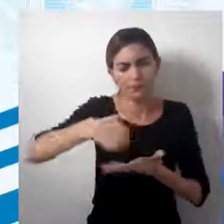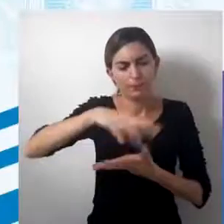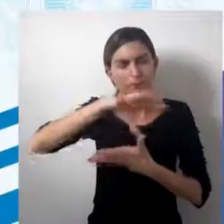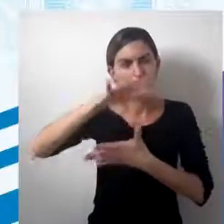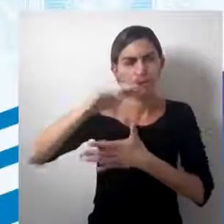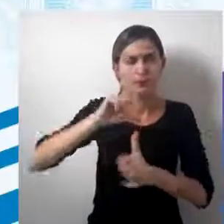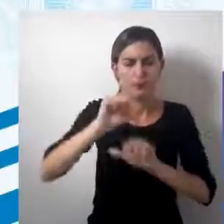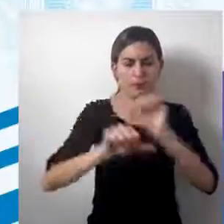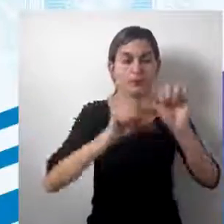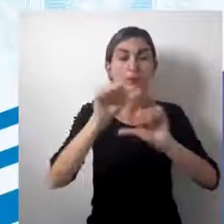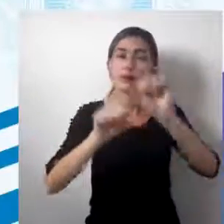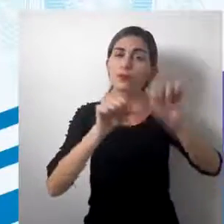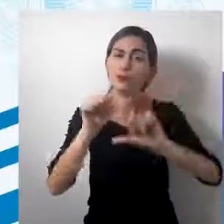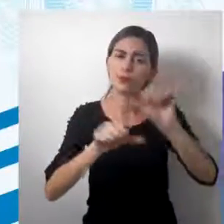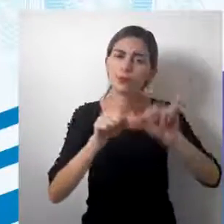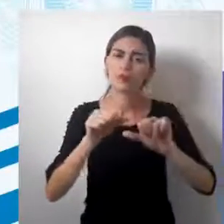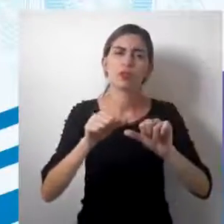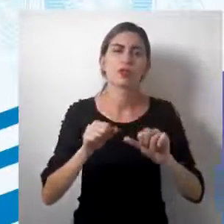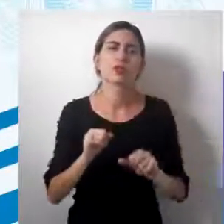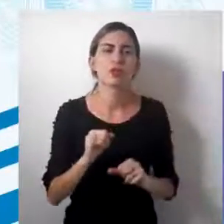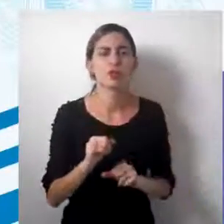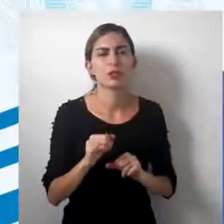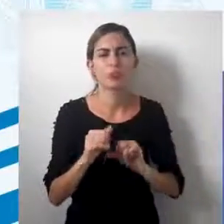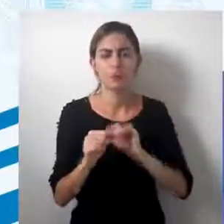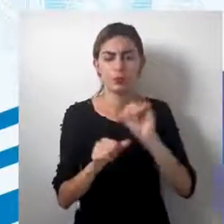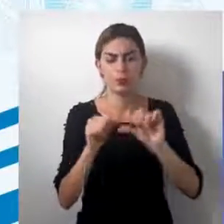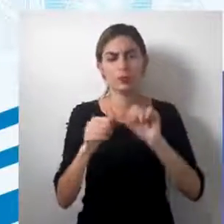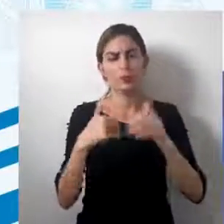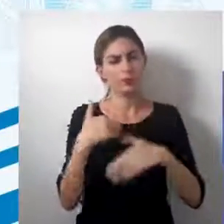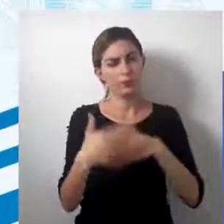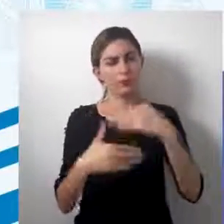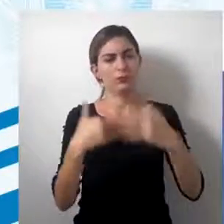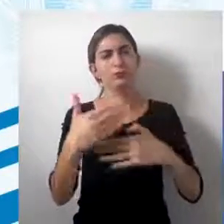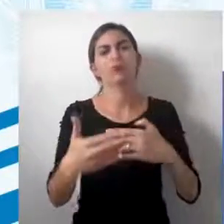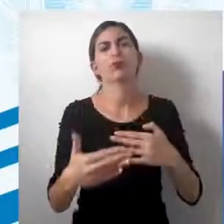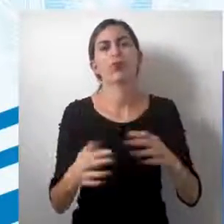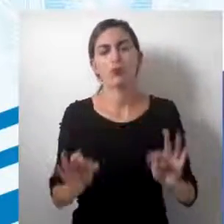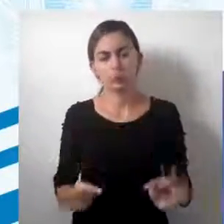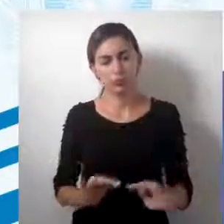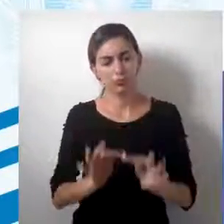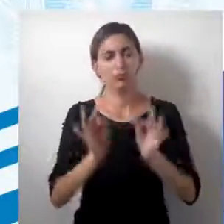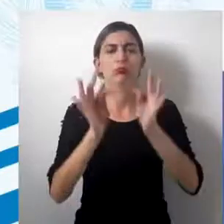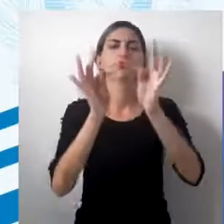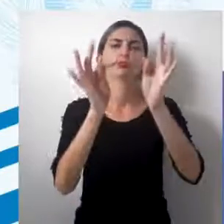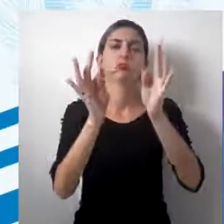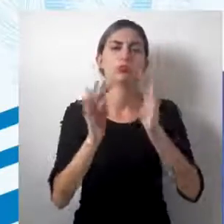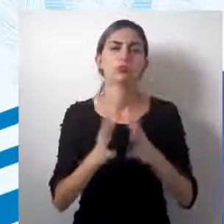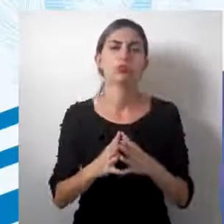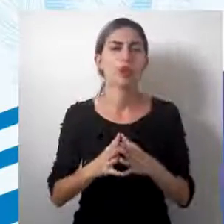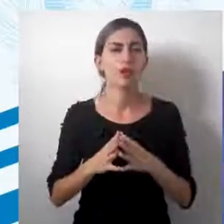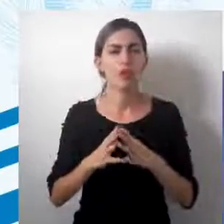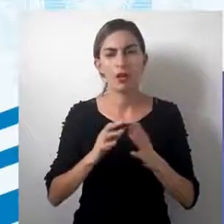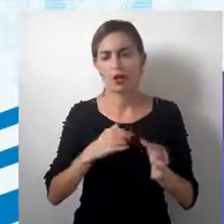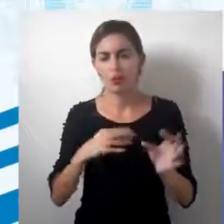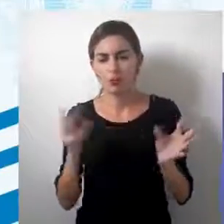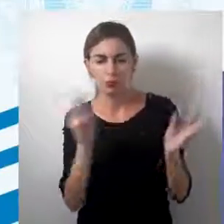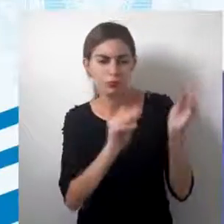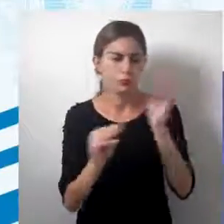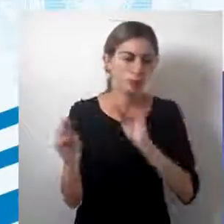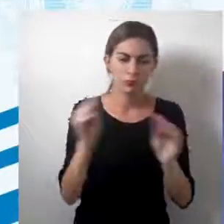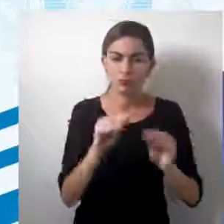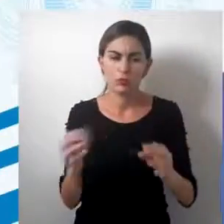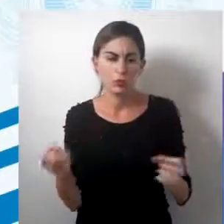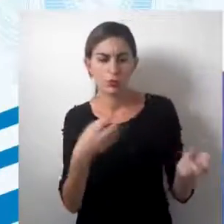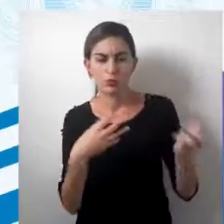alterando na medida em que elas foram se foram evoluindo, foram se tecnologizando, foram implementando